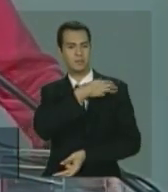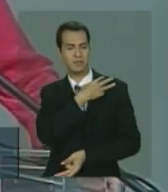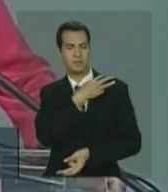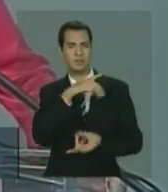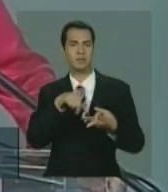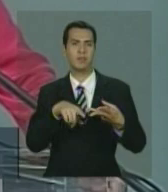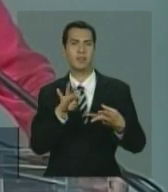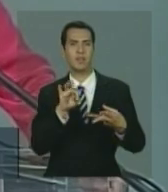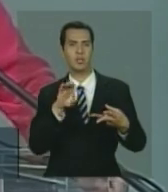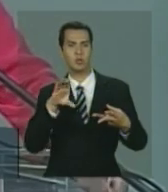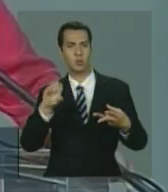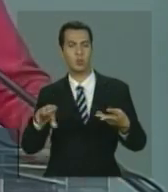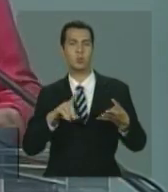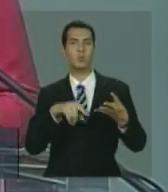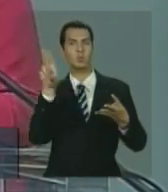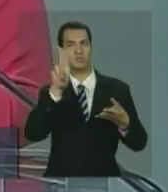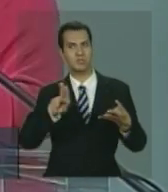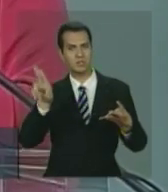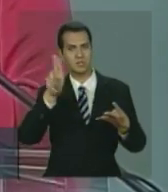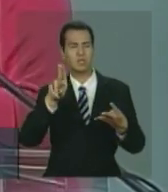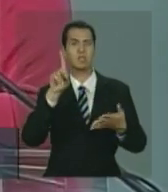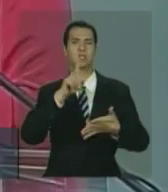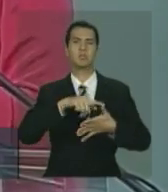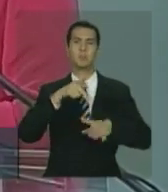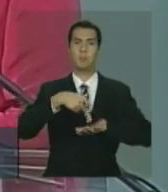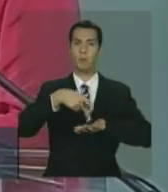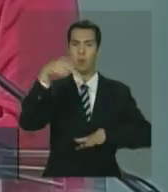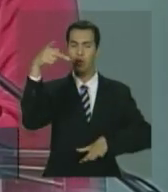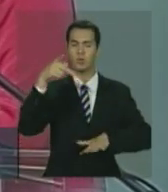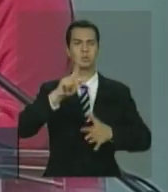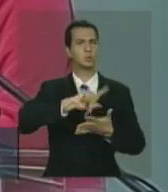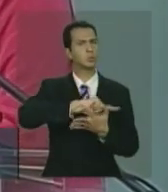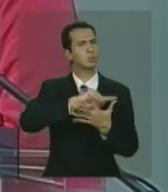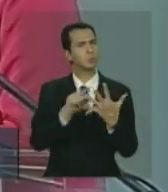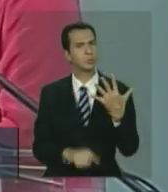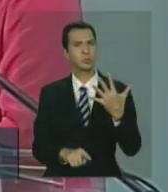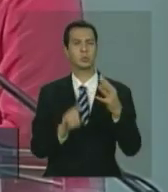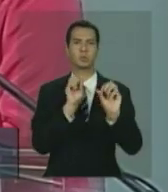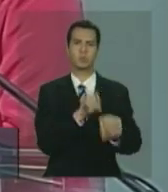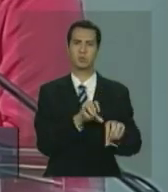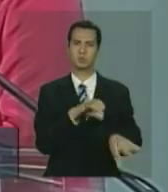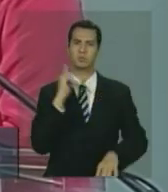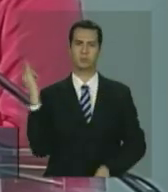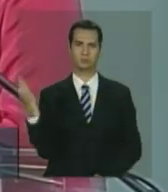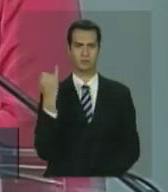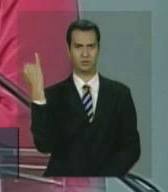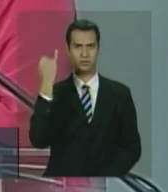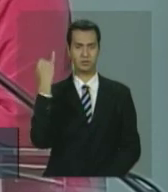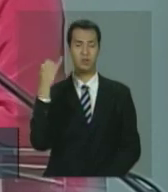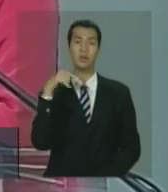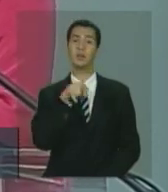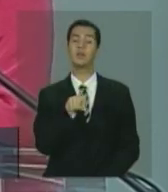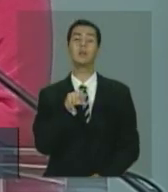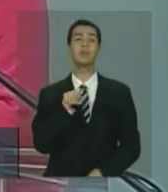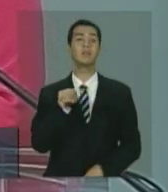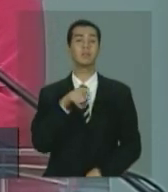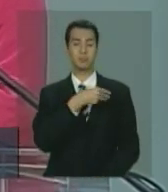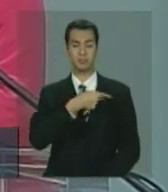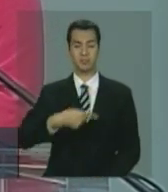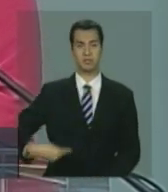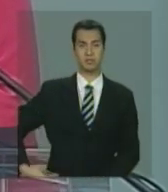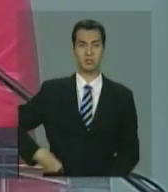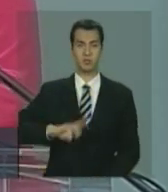e pela pós-graduação, ele cunhou uma coisa importantíssima para o Brasil, que é o